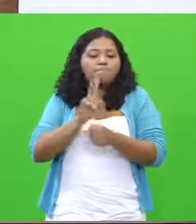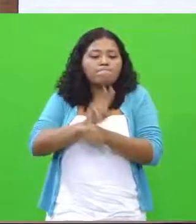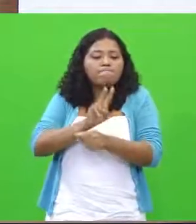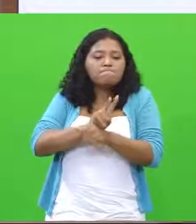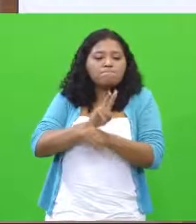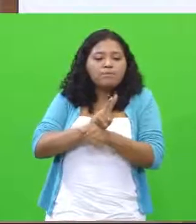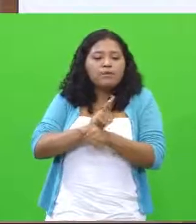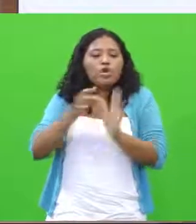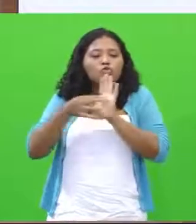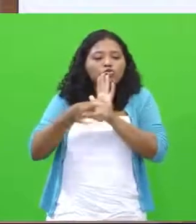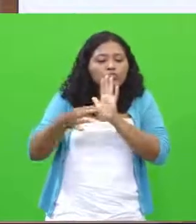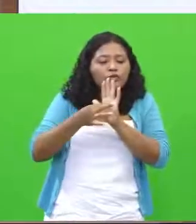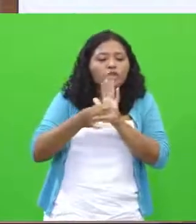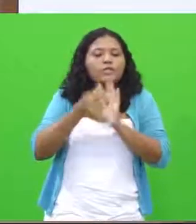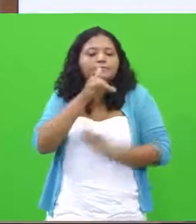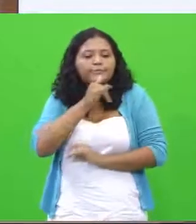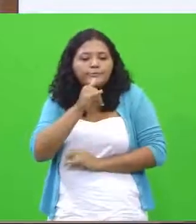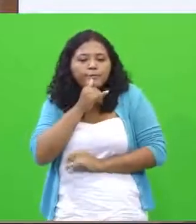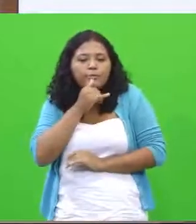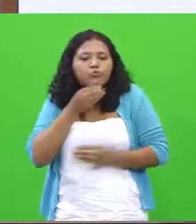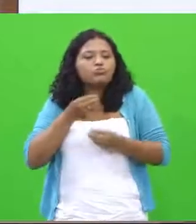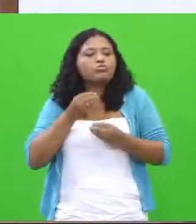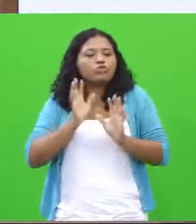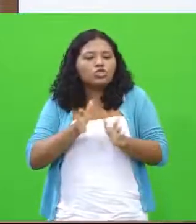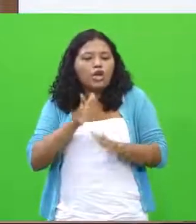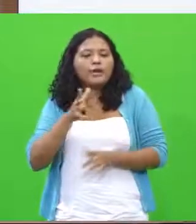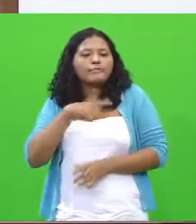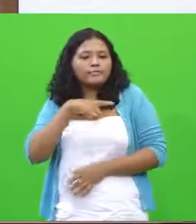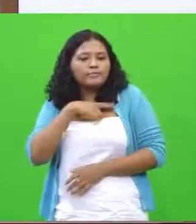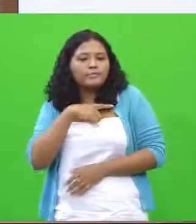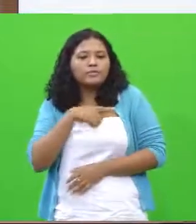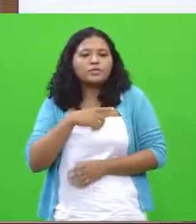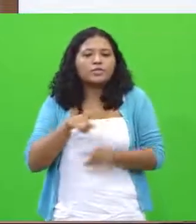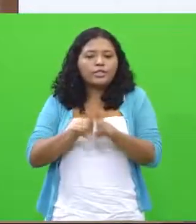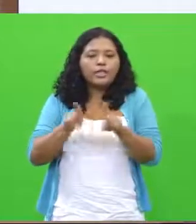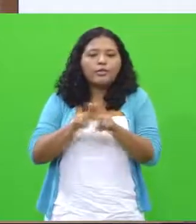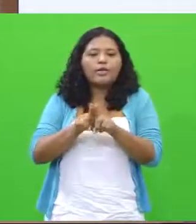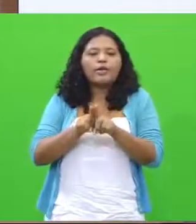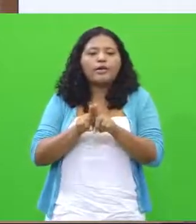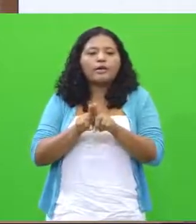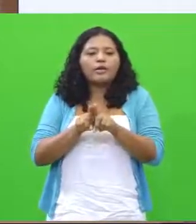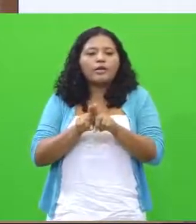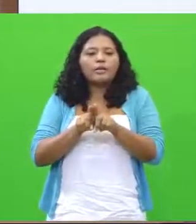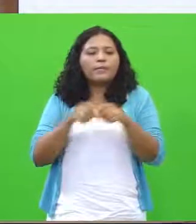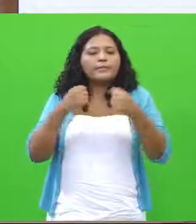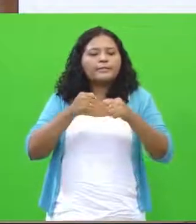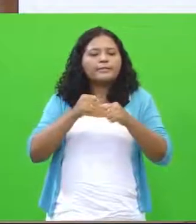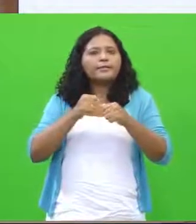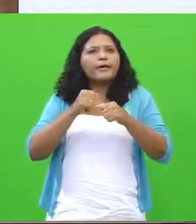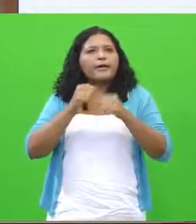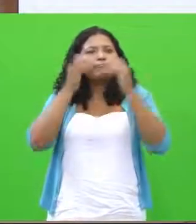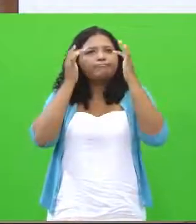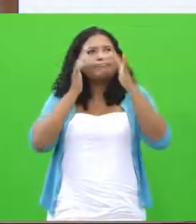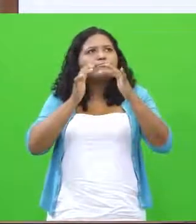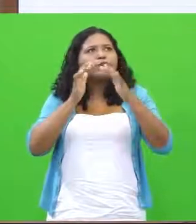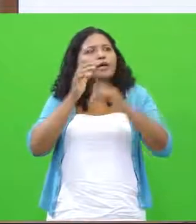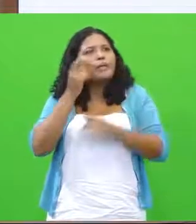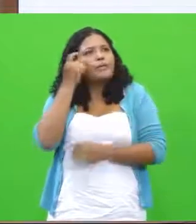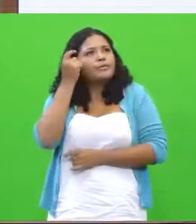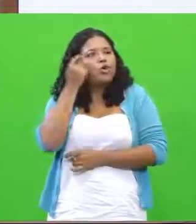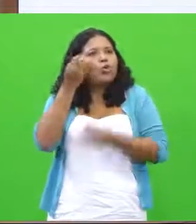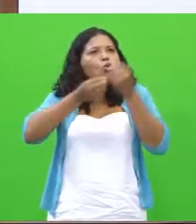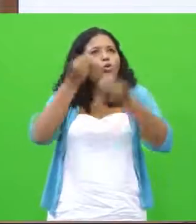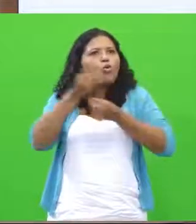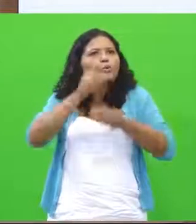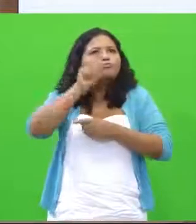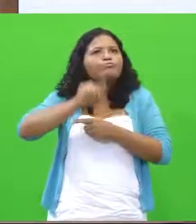apresentar justificativas, exemplos, dados, e é claro, intervir. Como é que eu solucionaria esse problema da publicidade infantil?